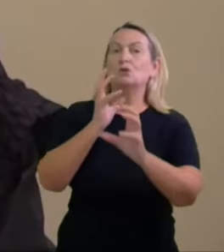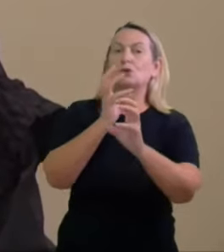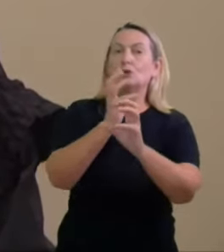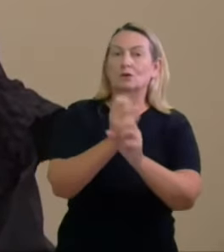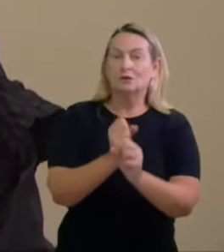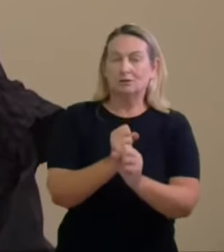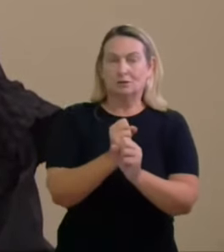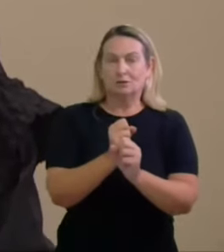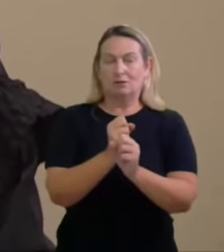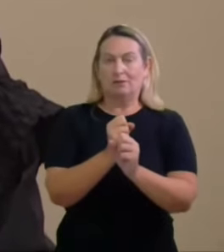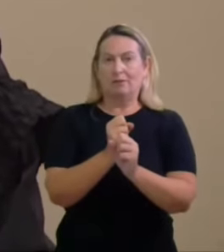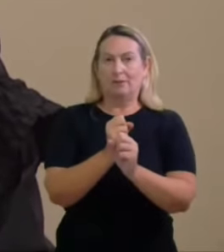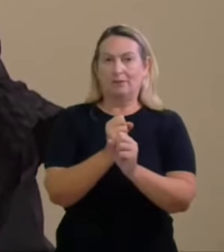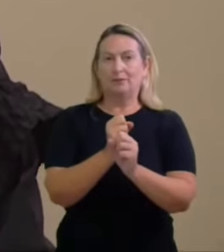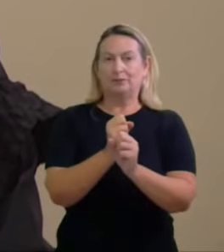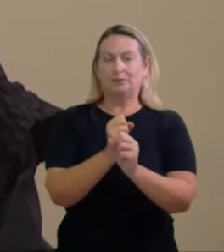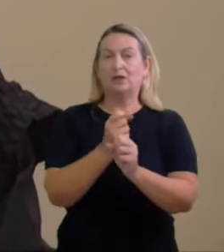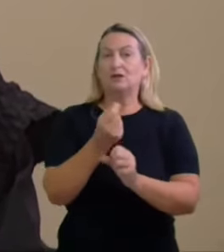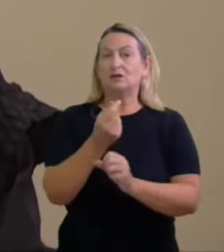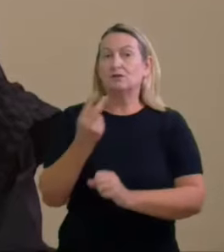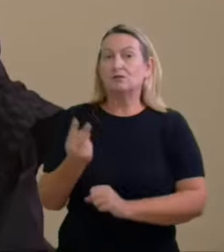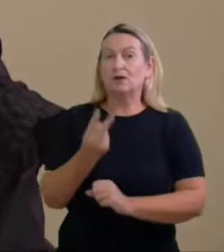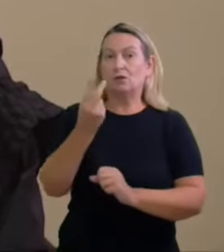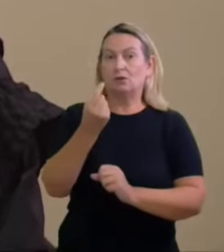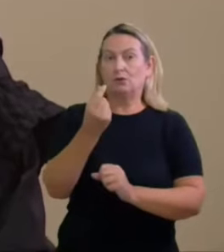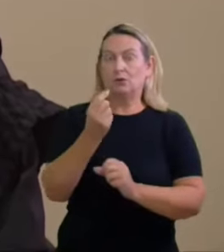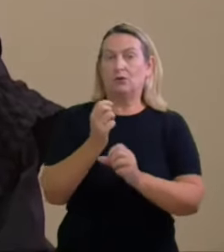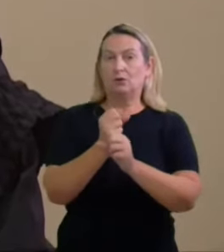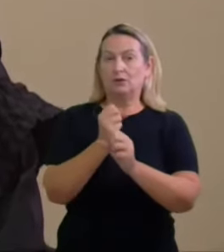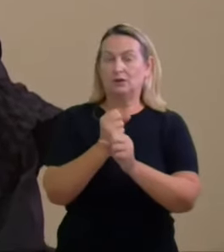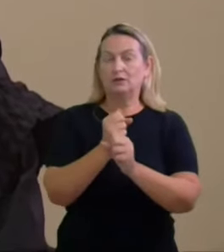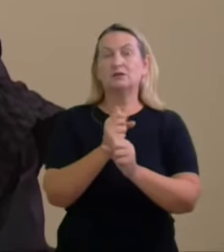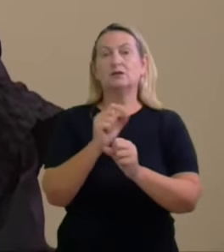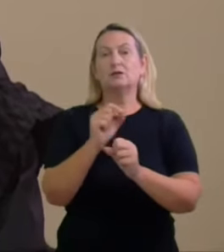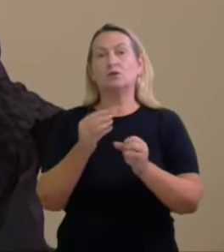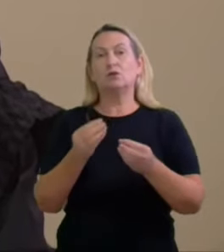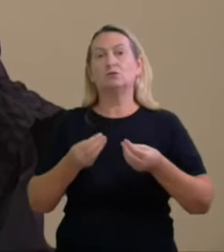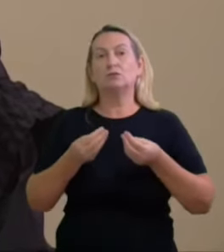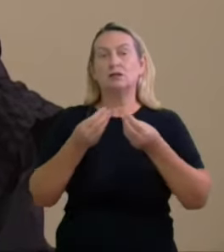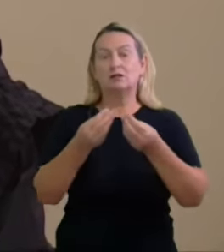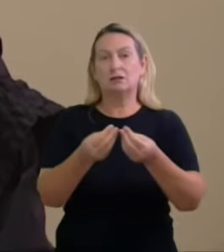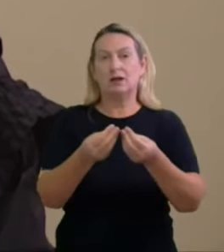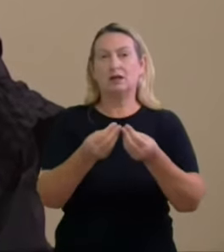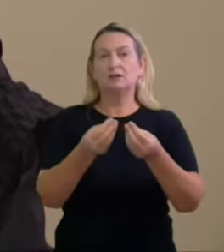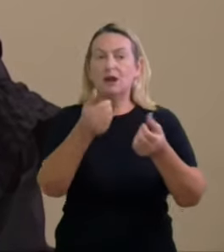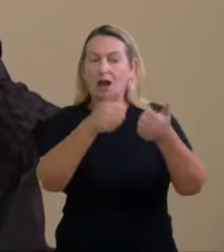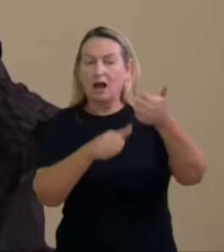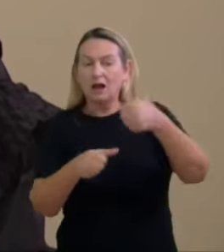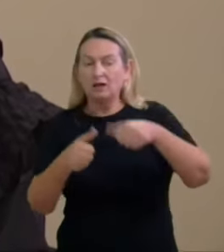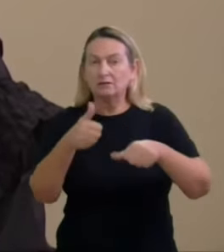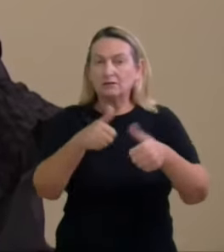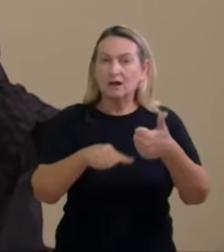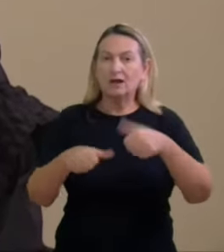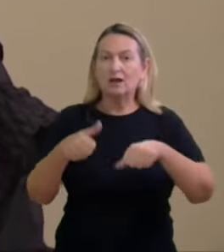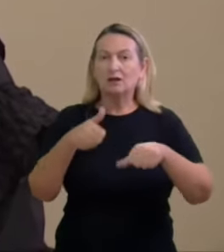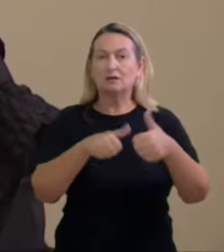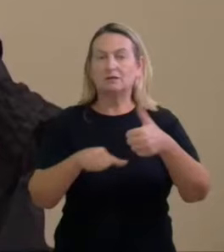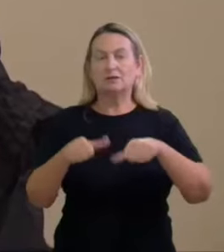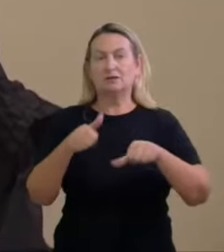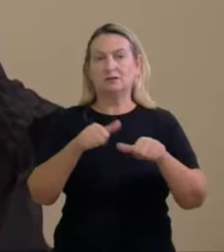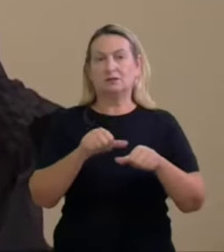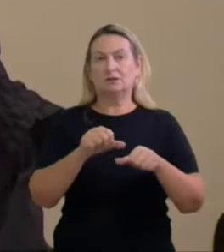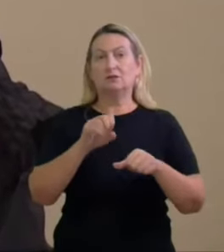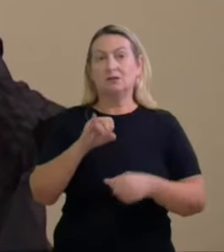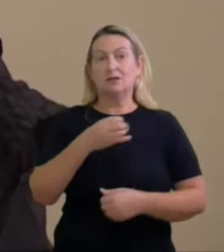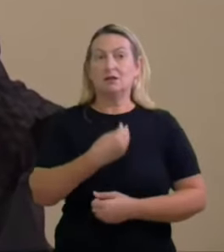valores que foram aferidos para avaliação da existência